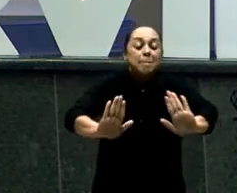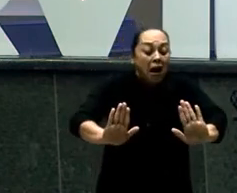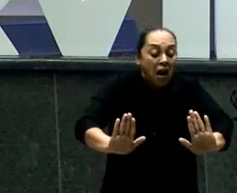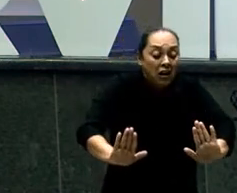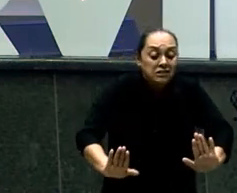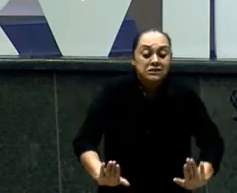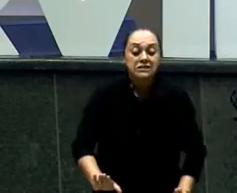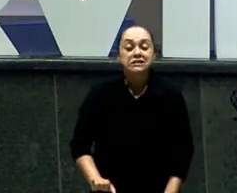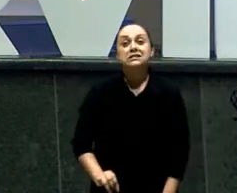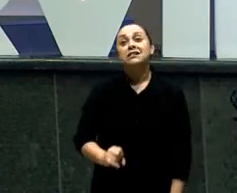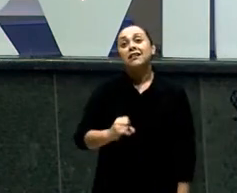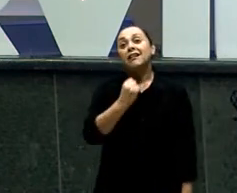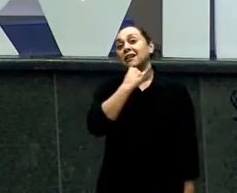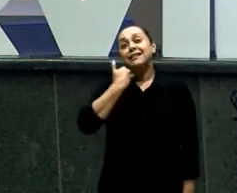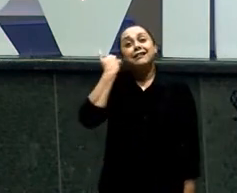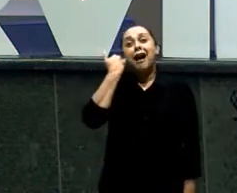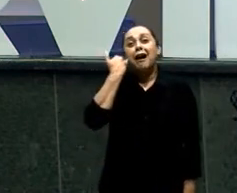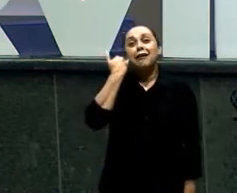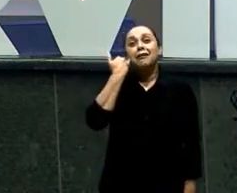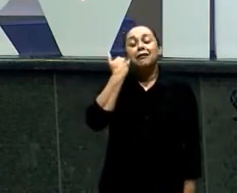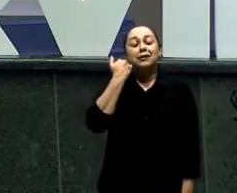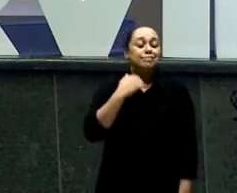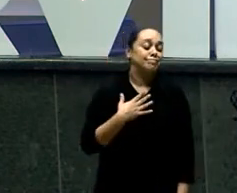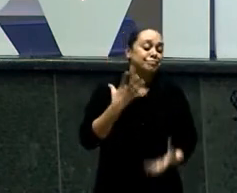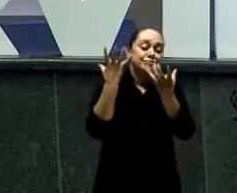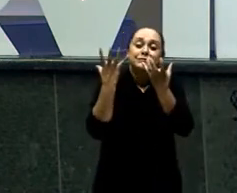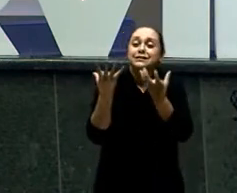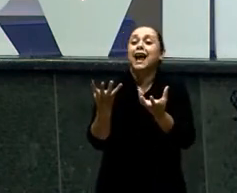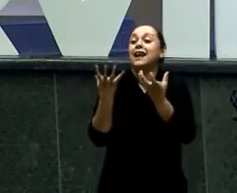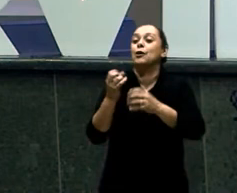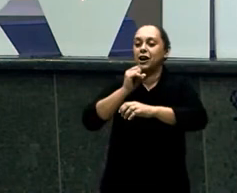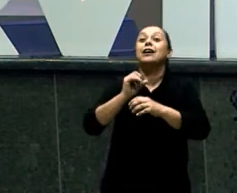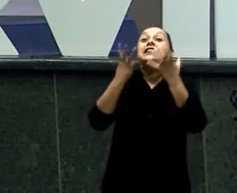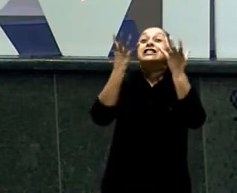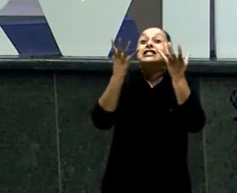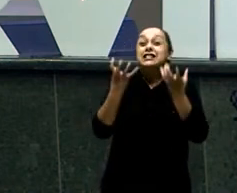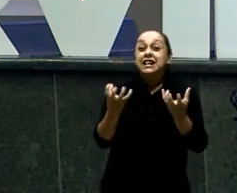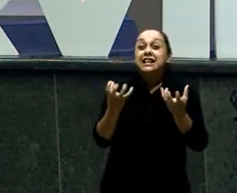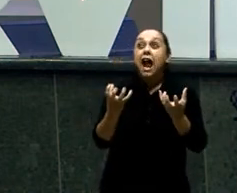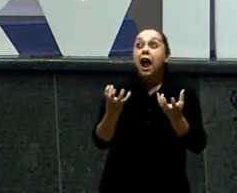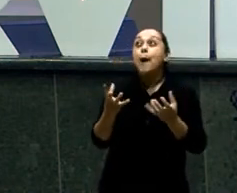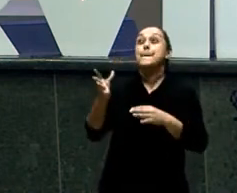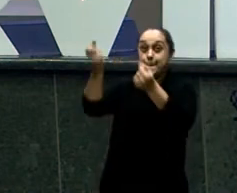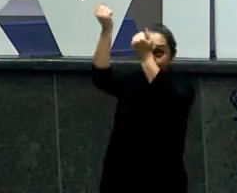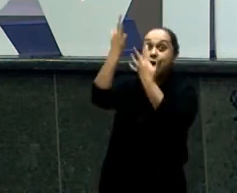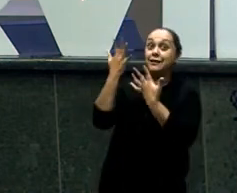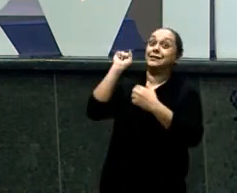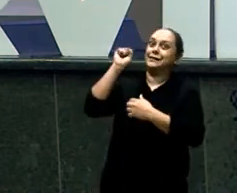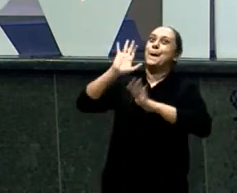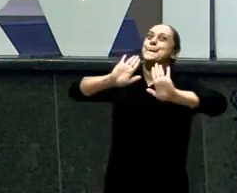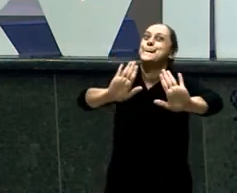inteira Lutando para ser O primeiro Só que Desde a eternidade Deus já tinha feito Ele